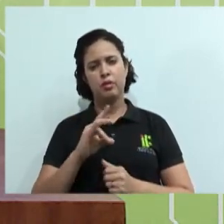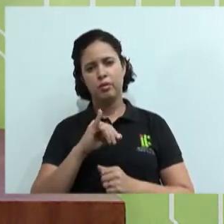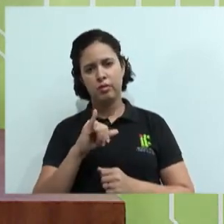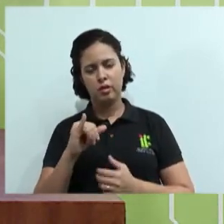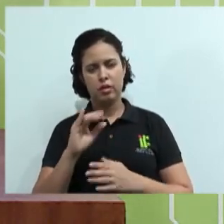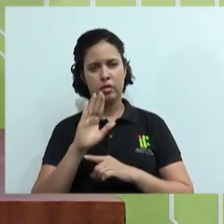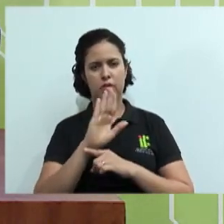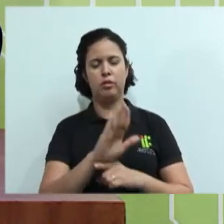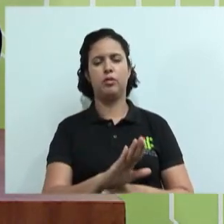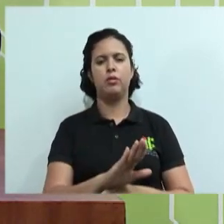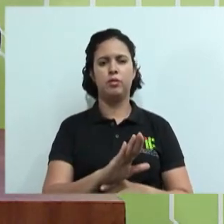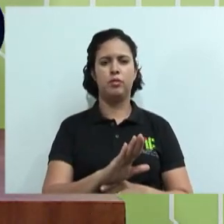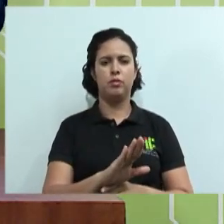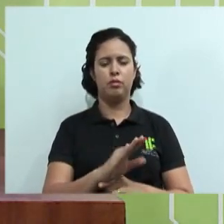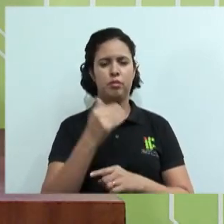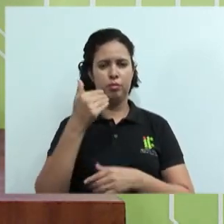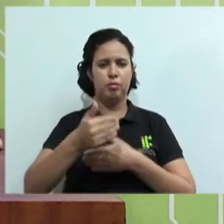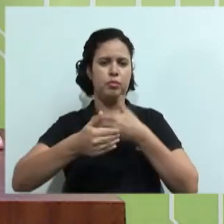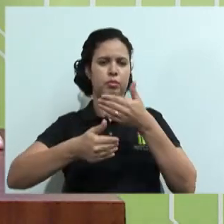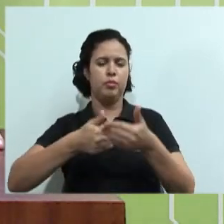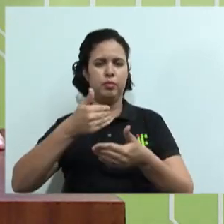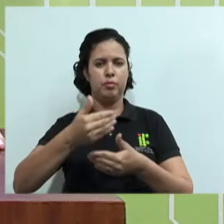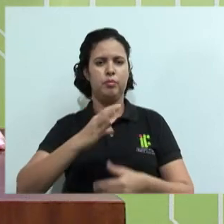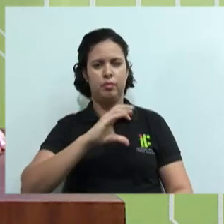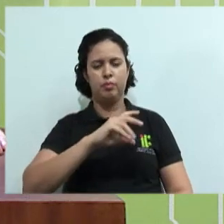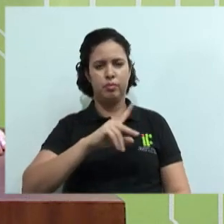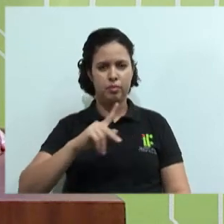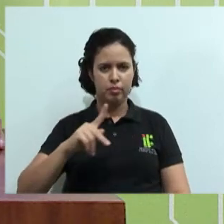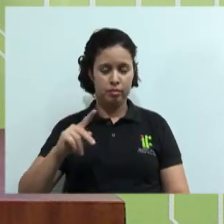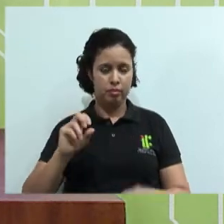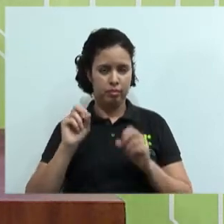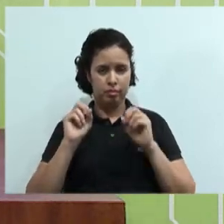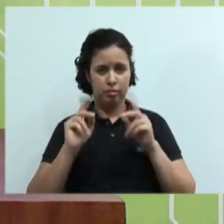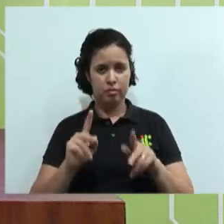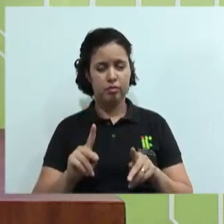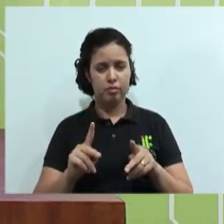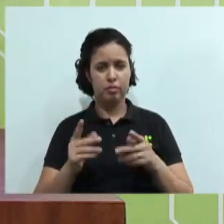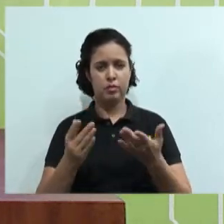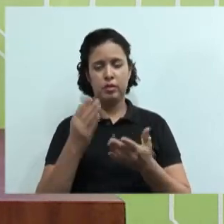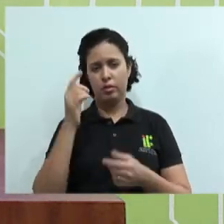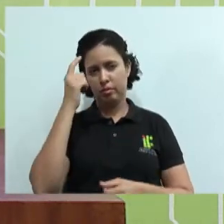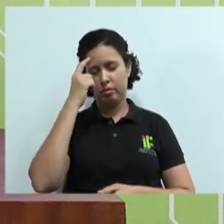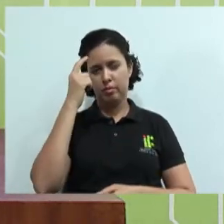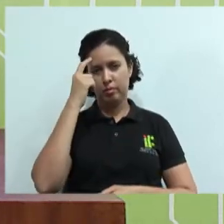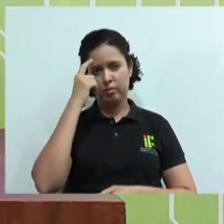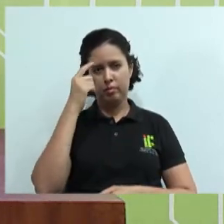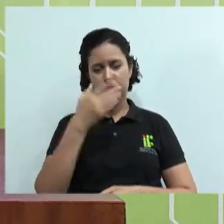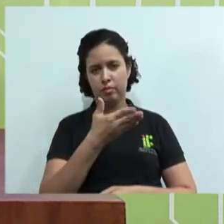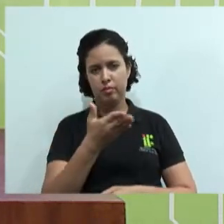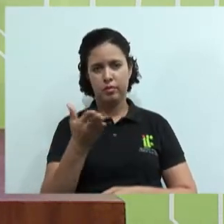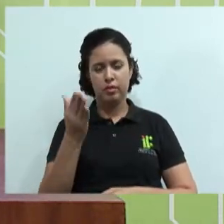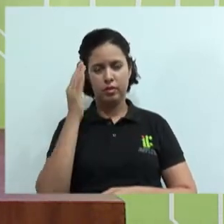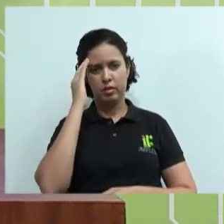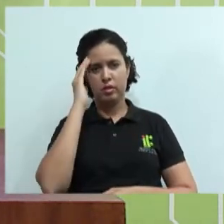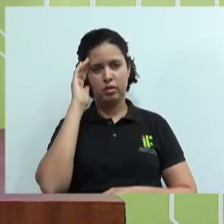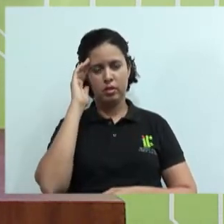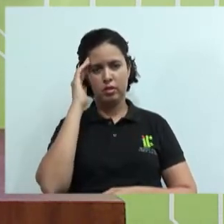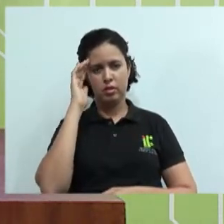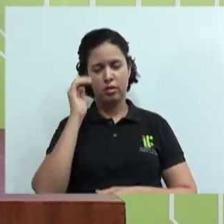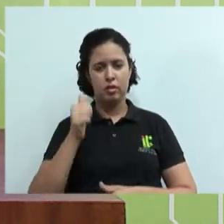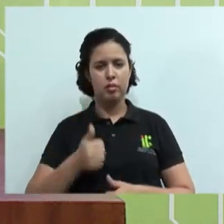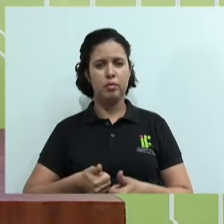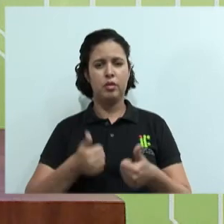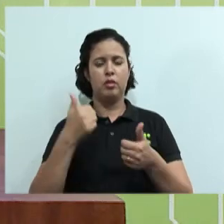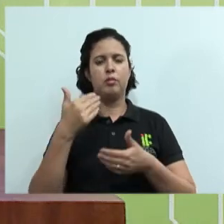ajudar aí no avanço da organização, ok? Então, penso que deu para você entender melhor o processo da